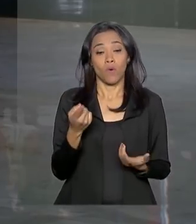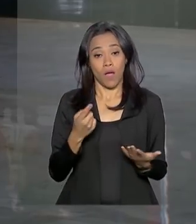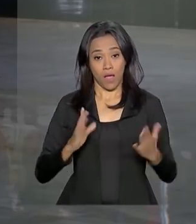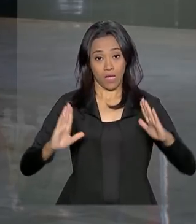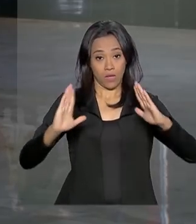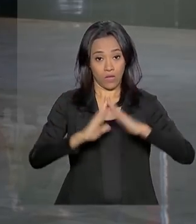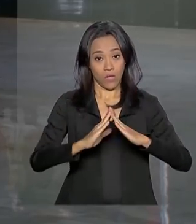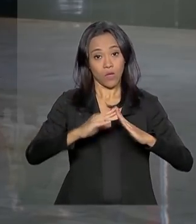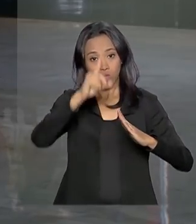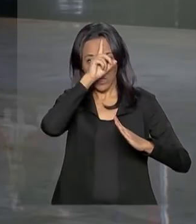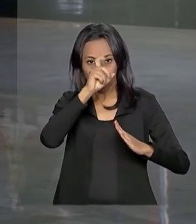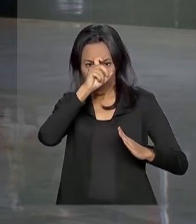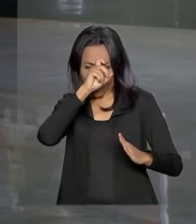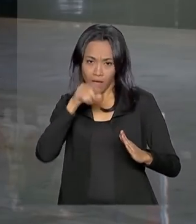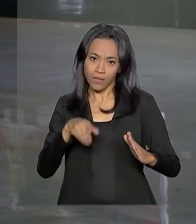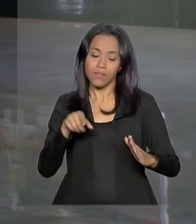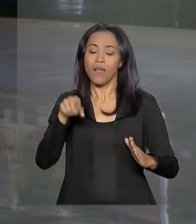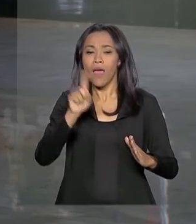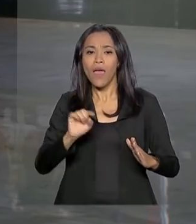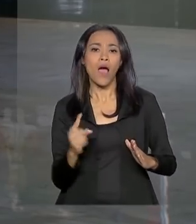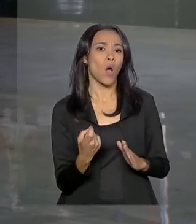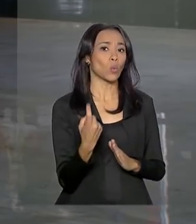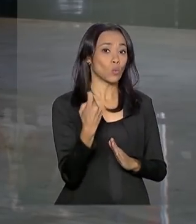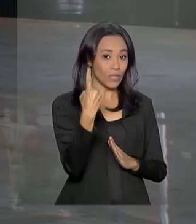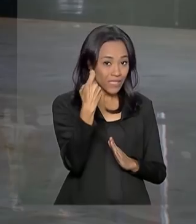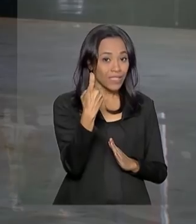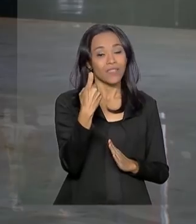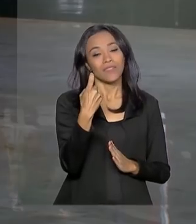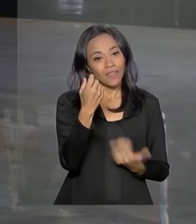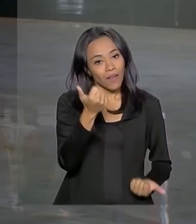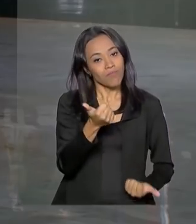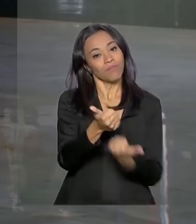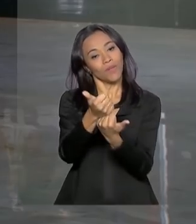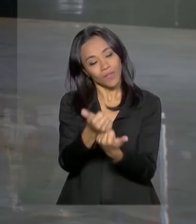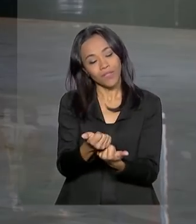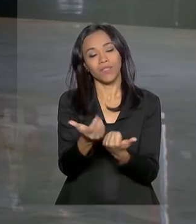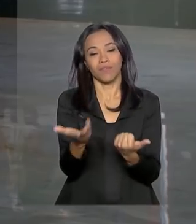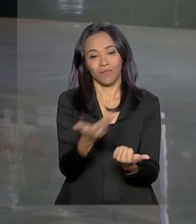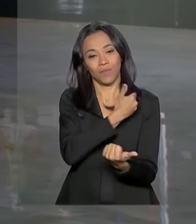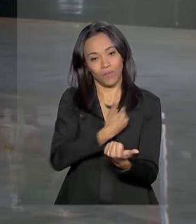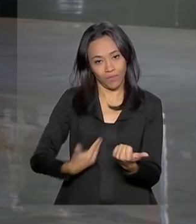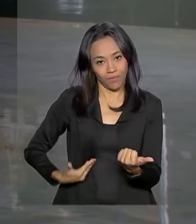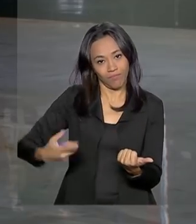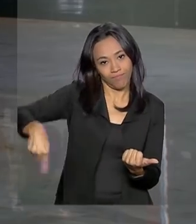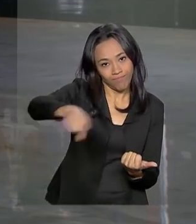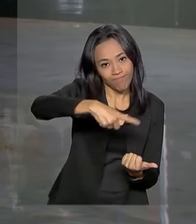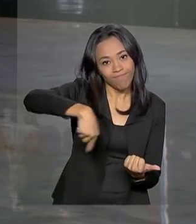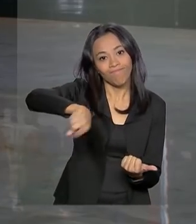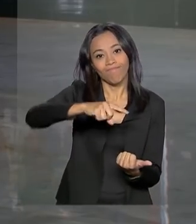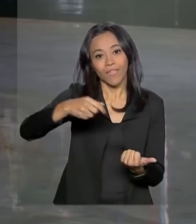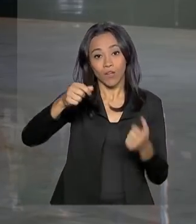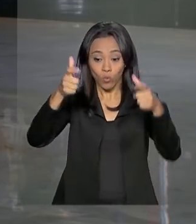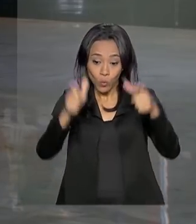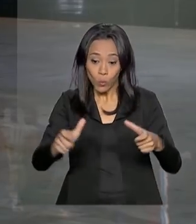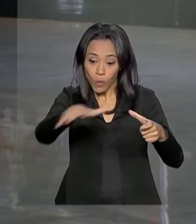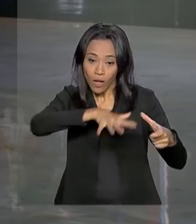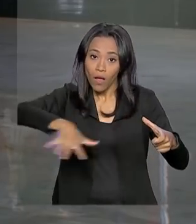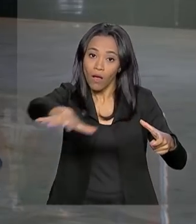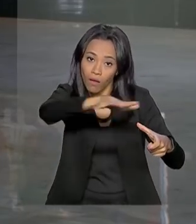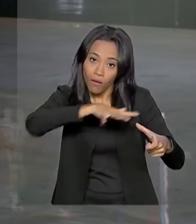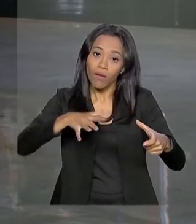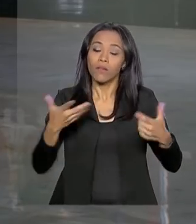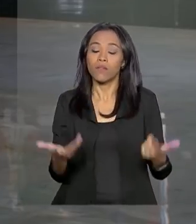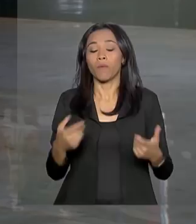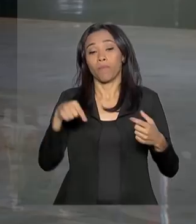Casas são as únicas assistências hospitalares oferecidas na região. No discurso, na cerimônia de